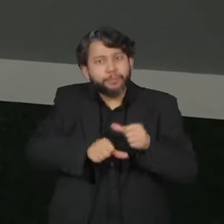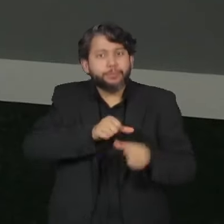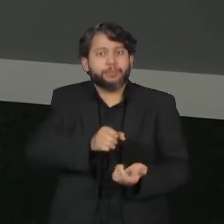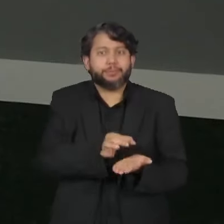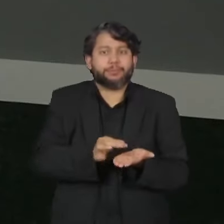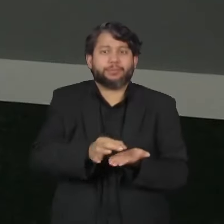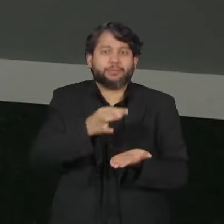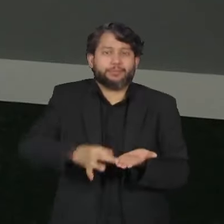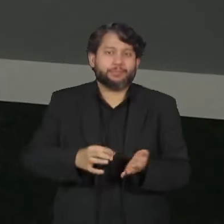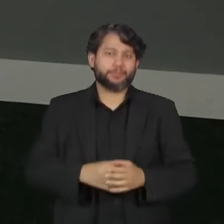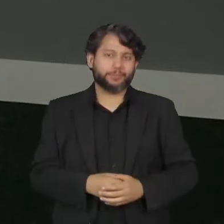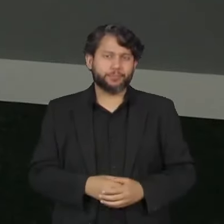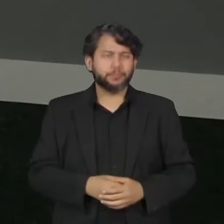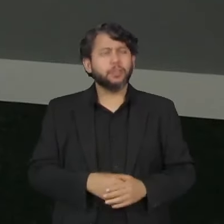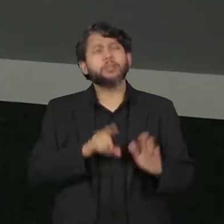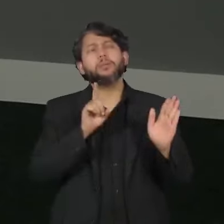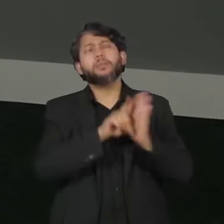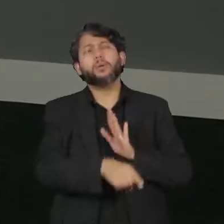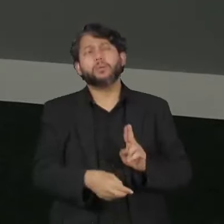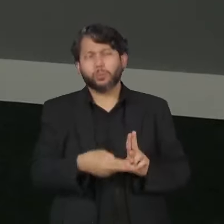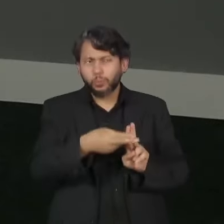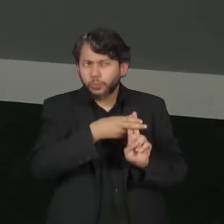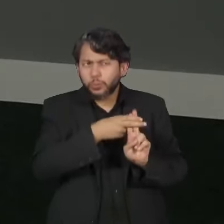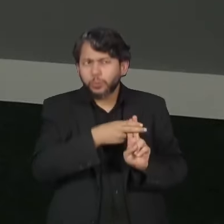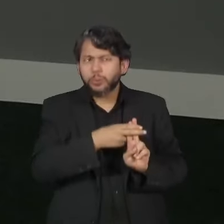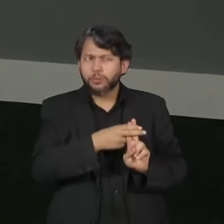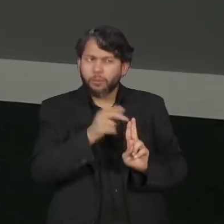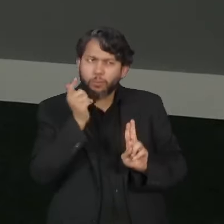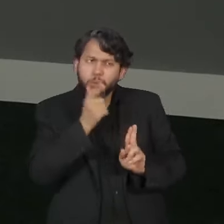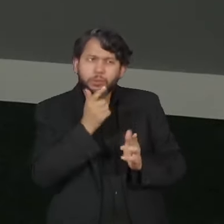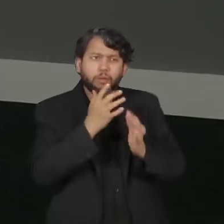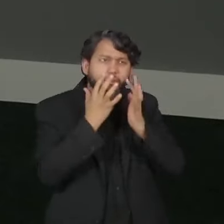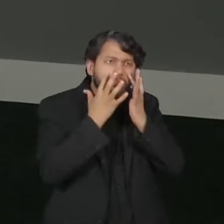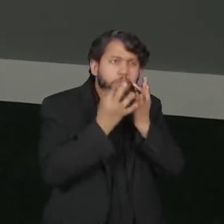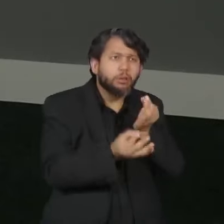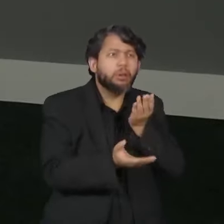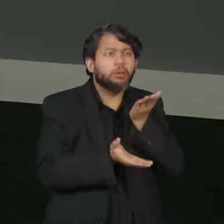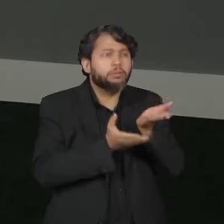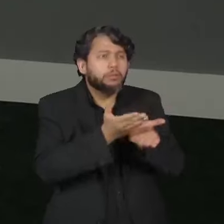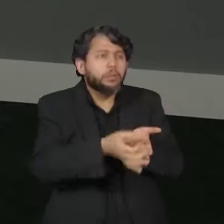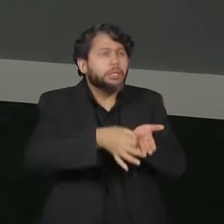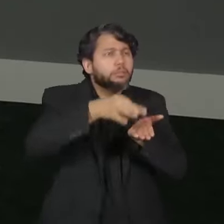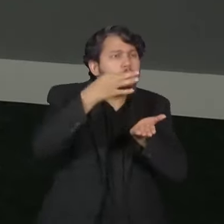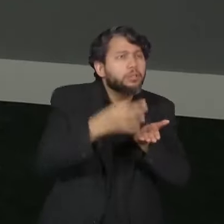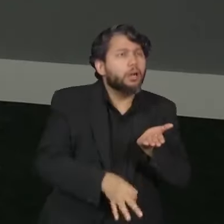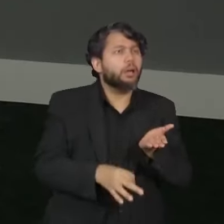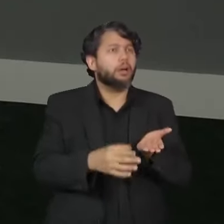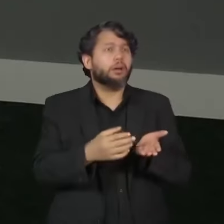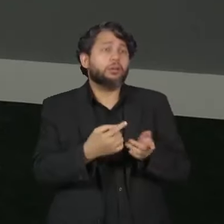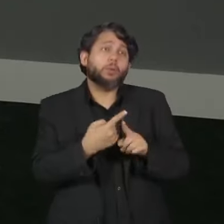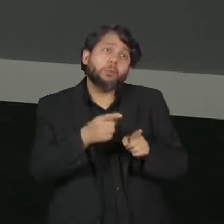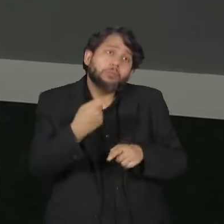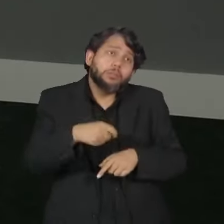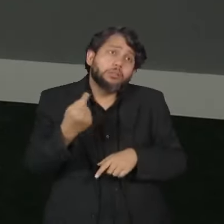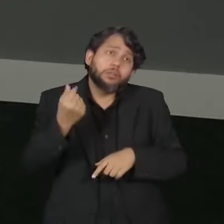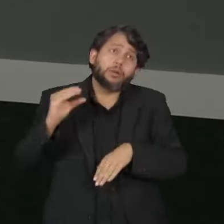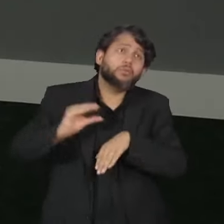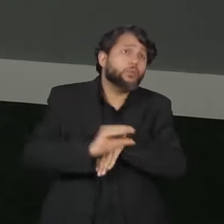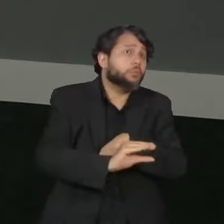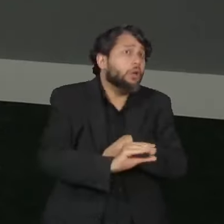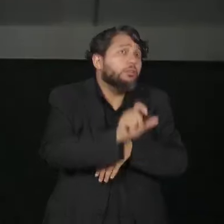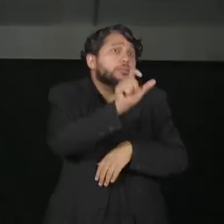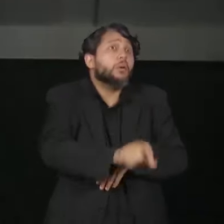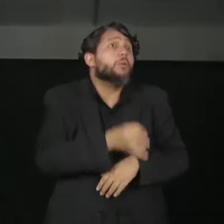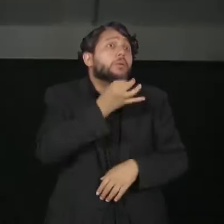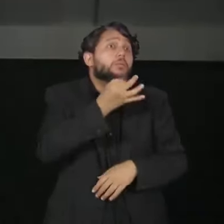finalmente, o SUS presta essa atenção da maneira necessária? É preciso mais investimento? Qual é a avaliação que a